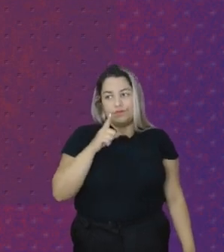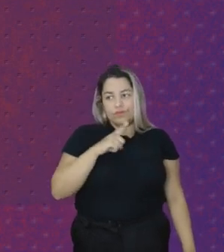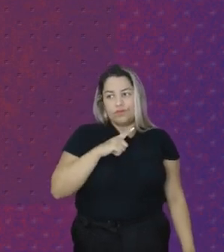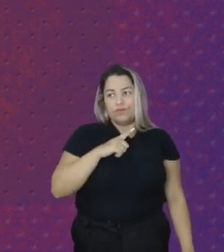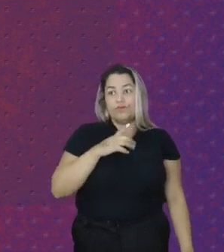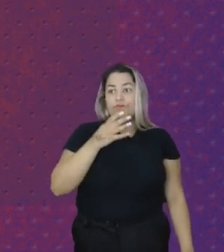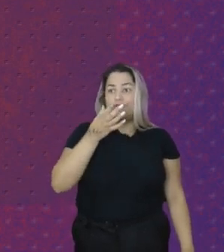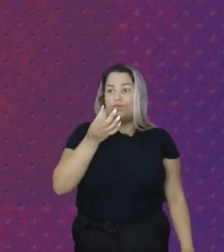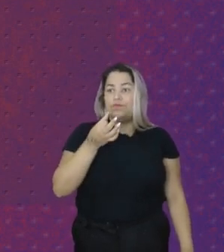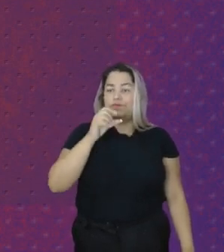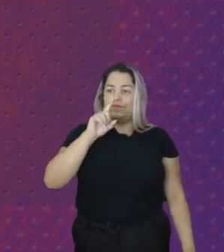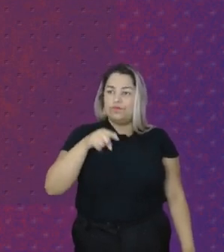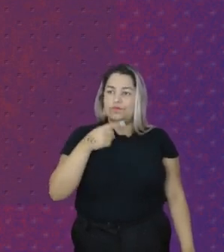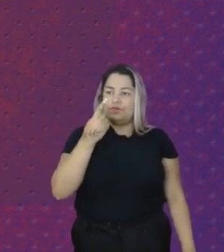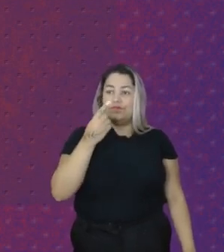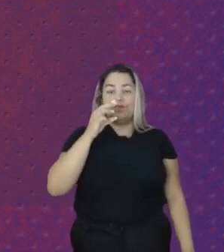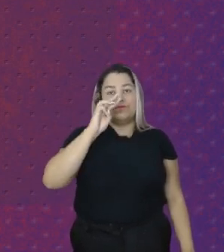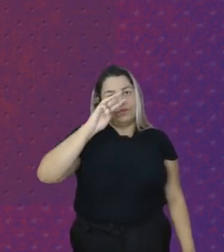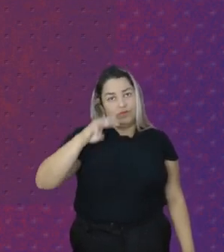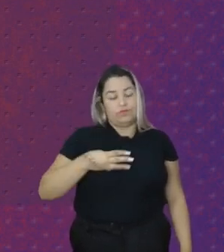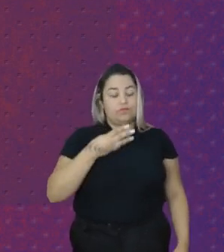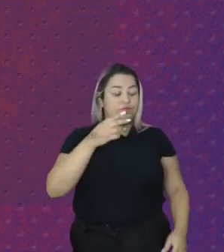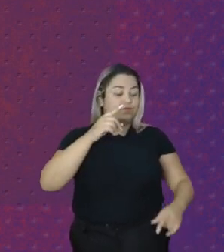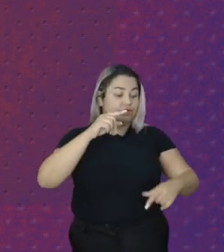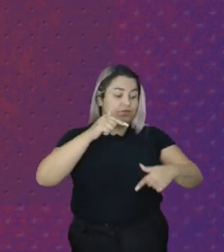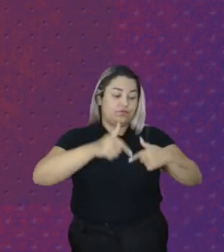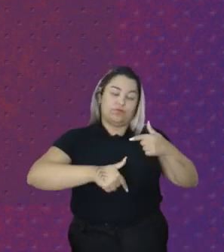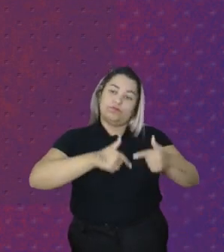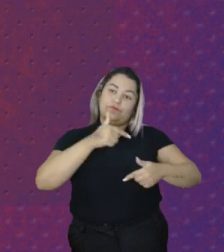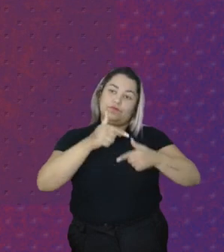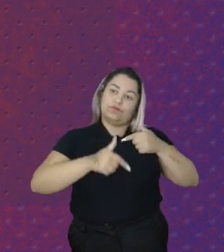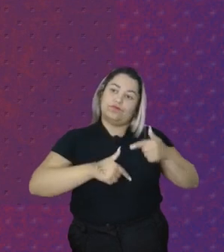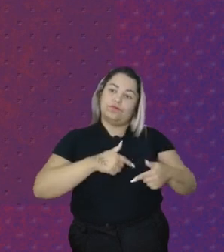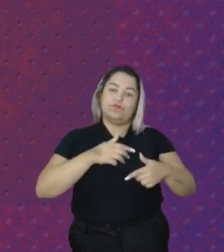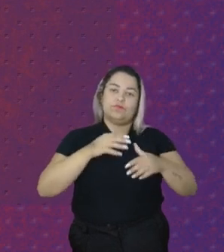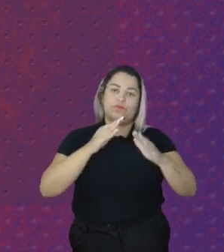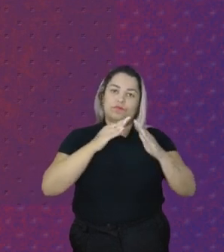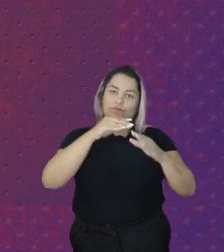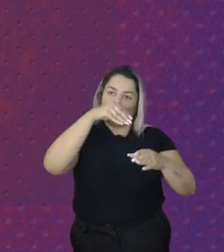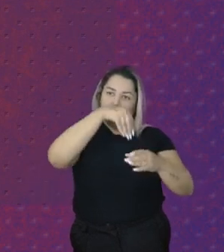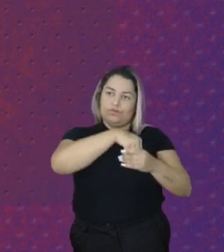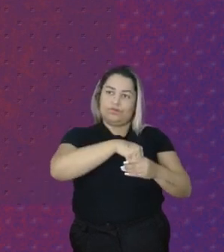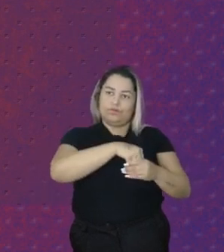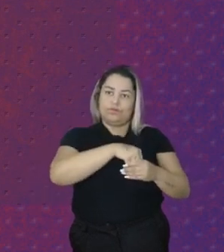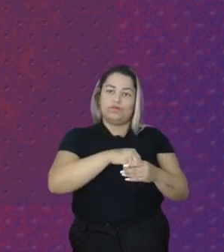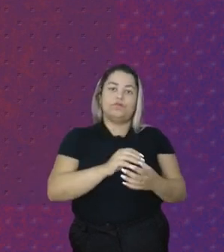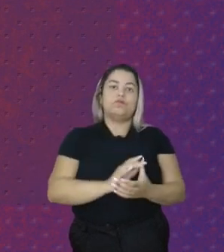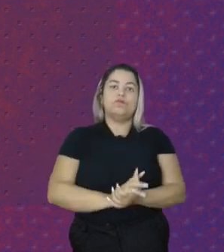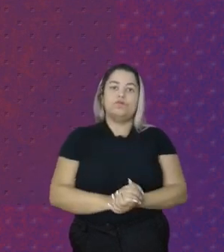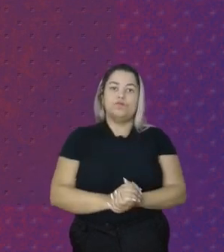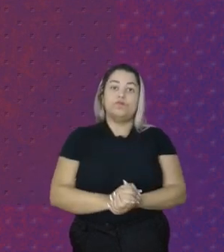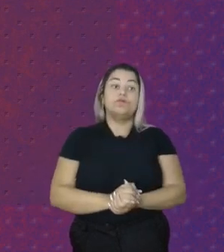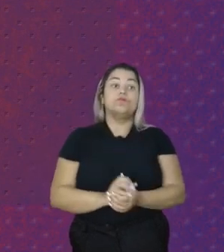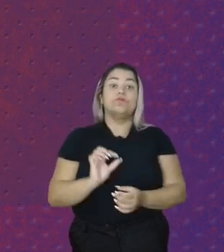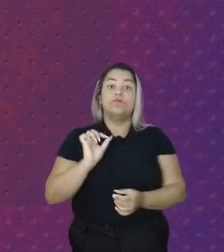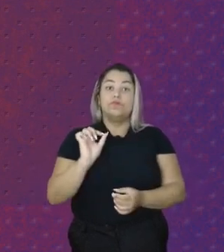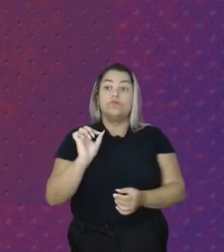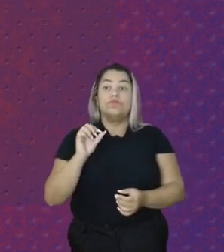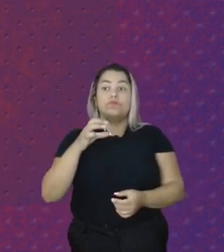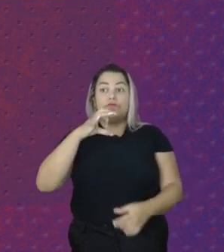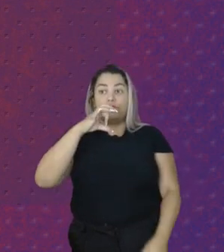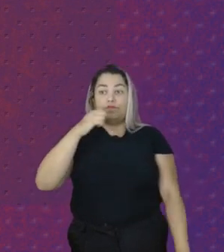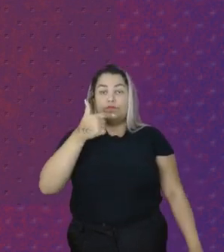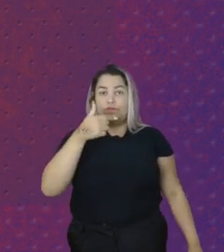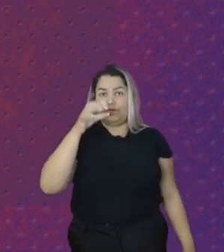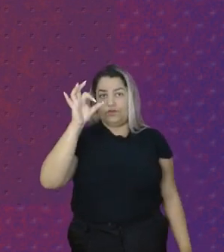6,1 milhões De trabalhadoras Domésticas De trabalhadores Domésticos Dos quais 92